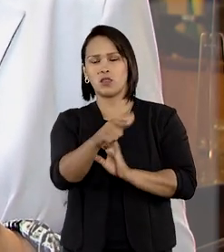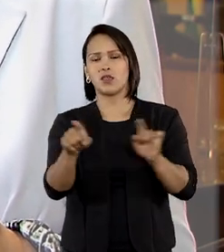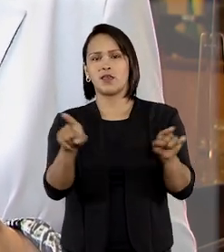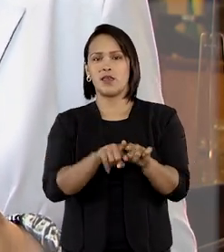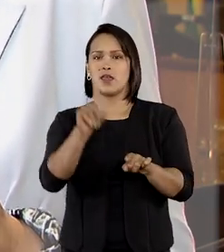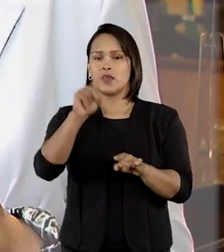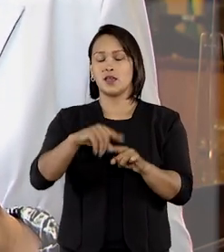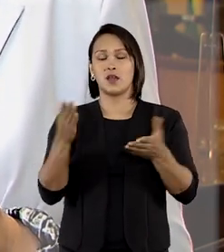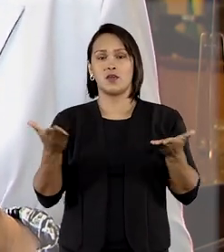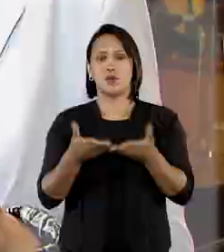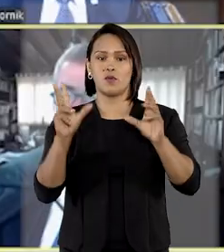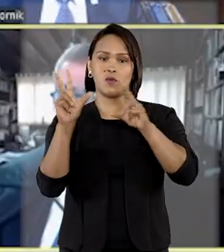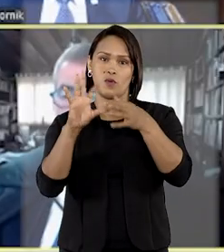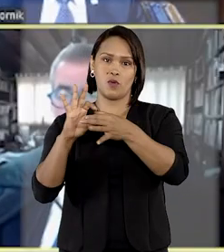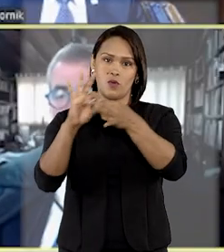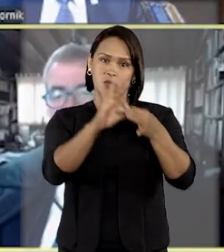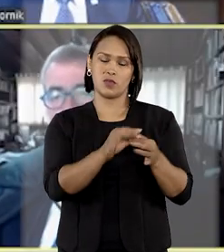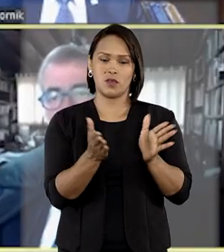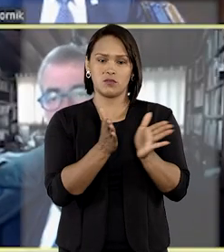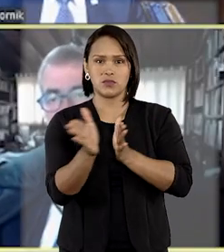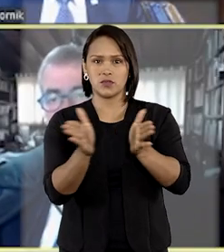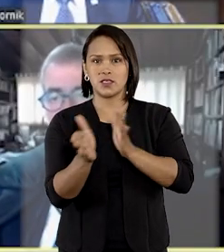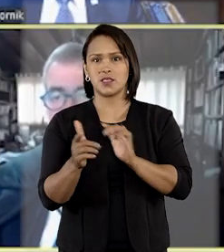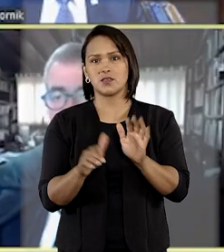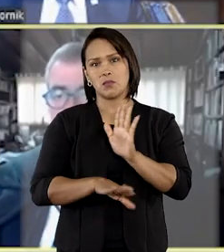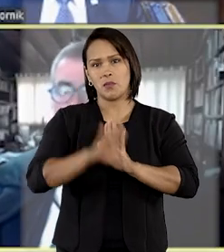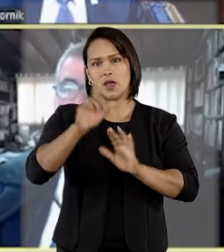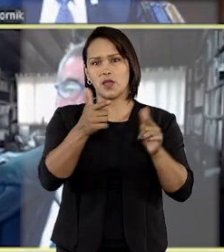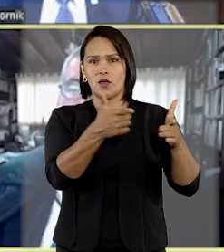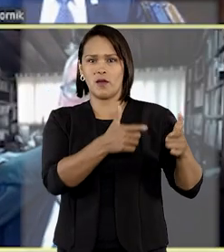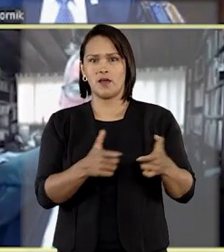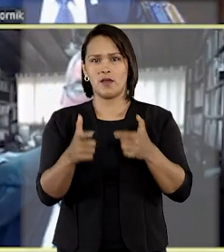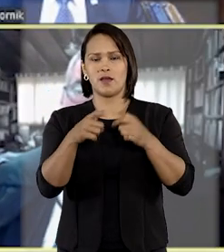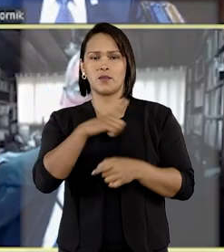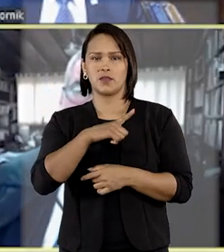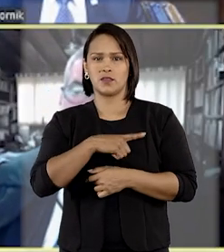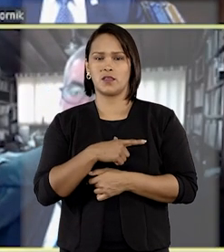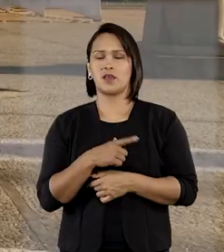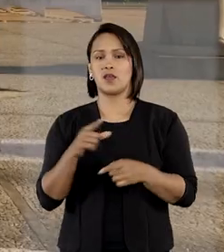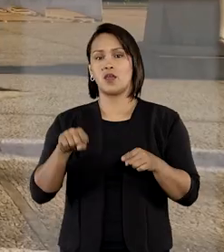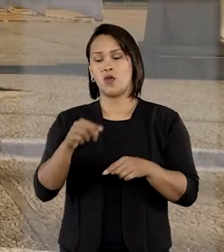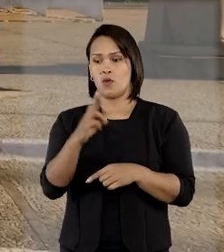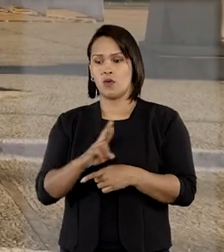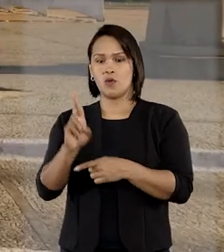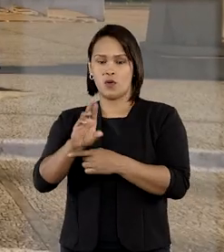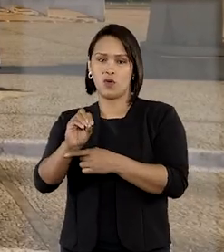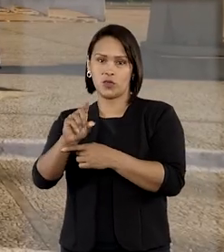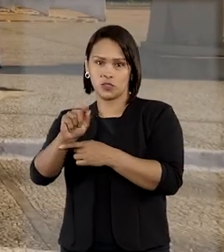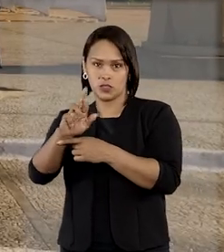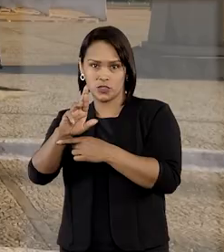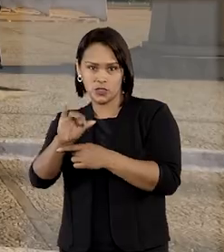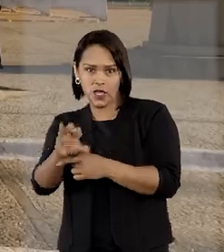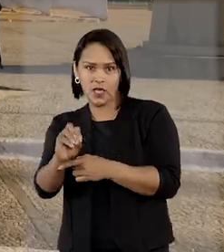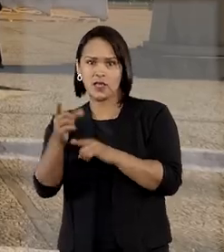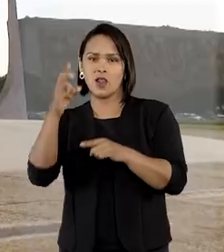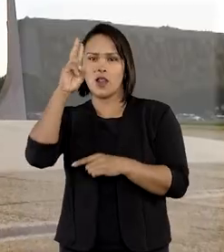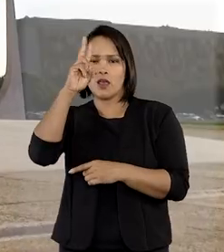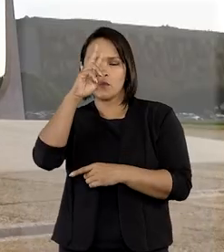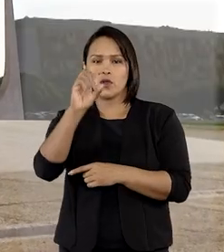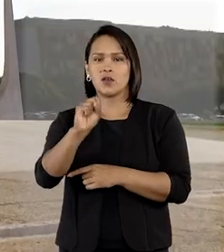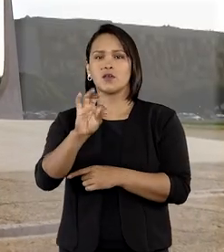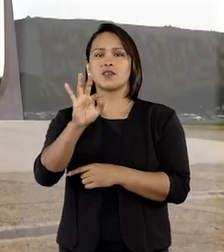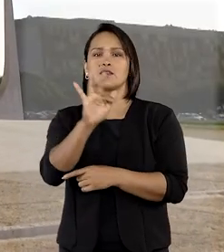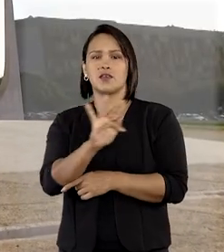maior acesso a armas. Por outro lado, o ministro Rogério Schietti Cruz lembrou que o Supremo Tribunal Federal passou a